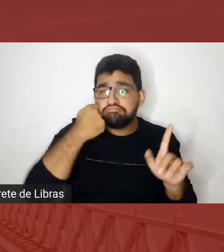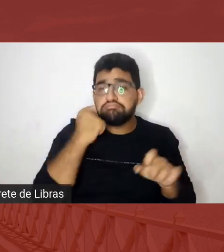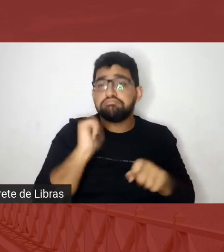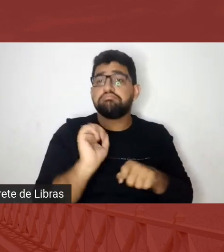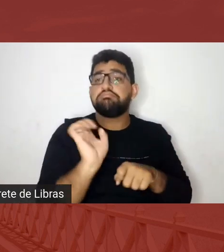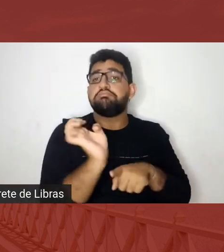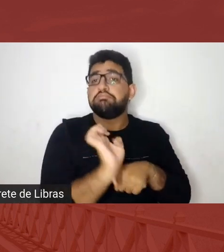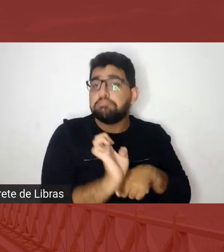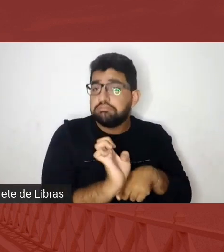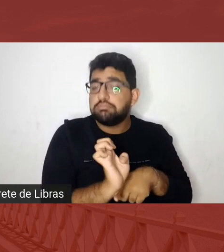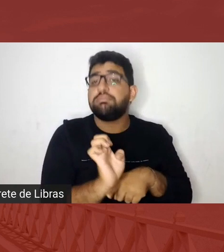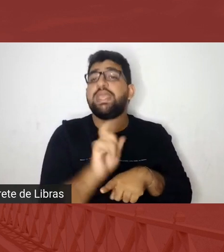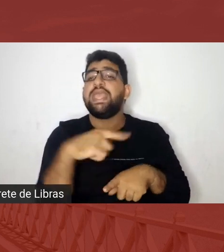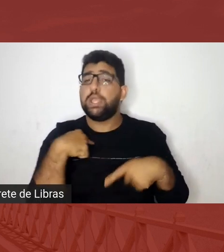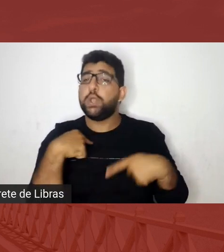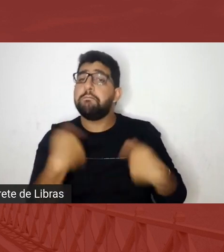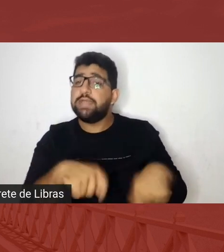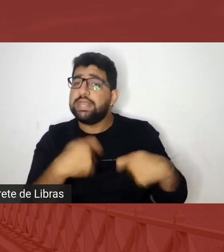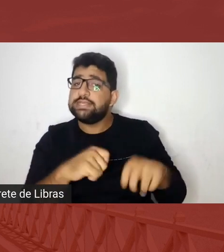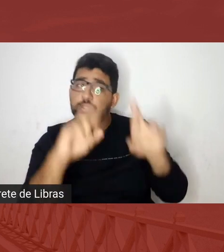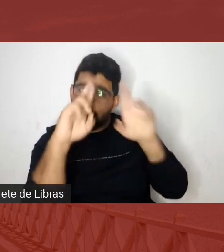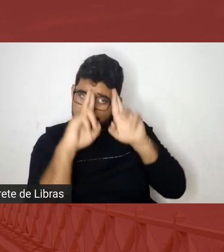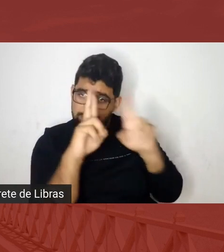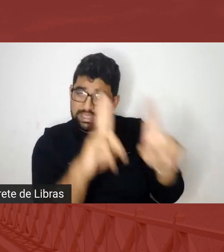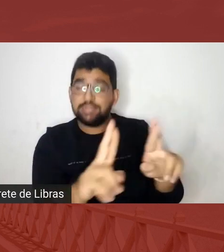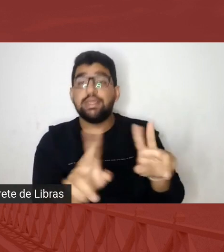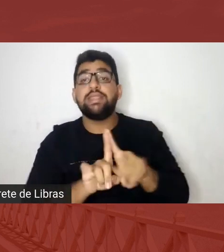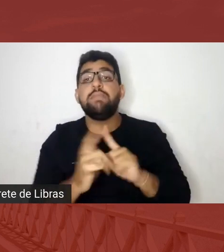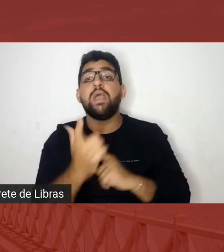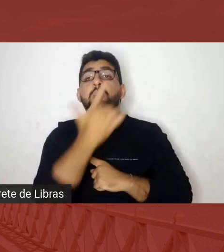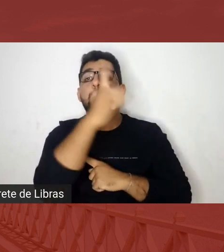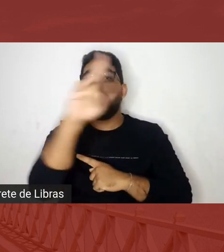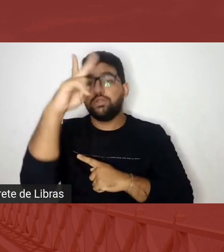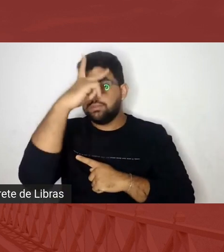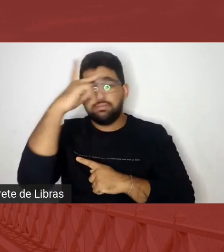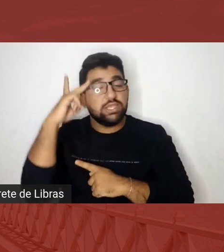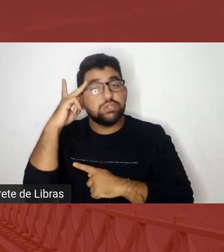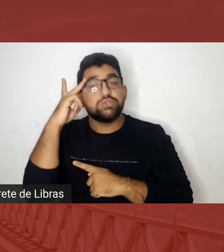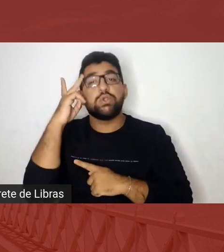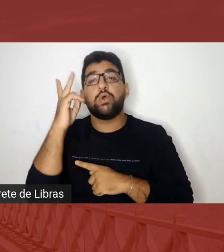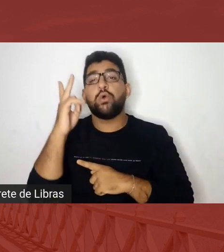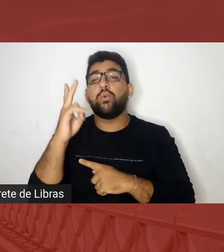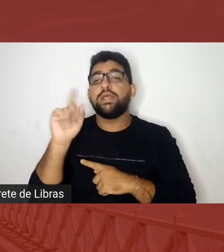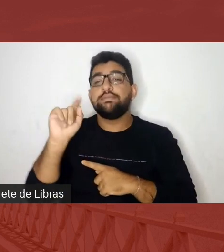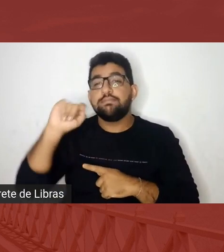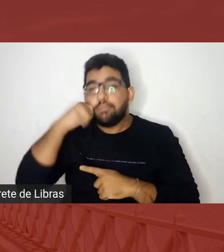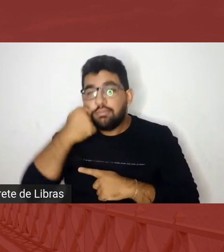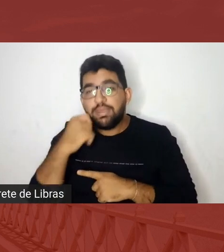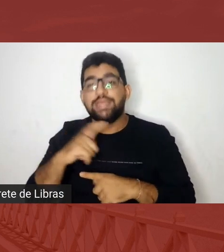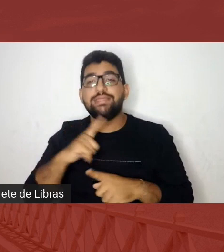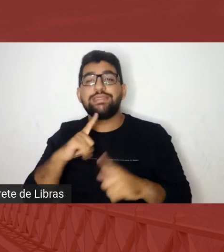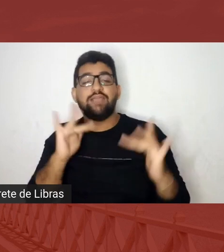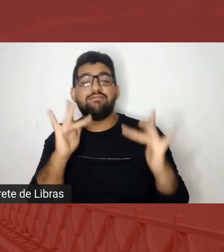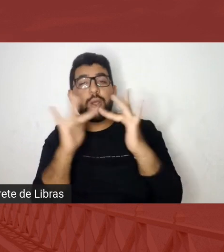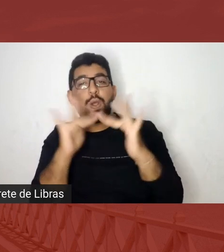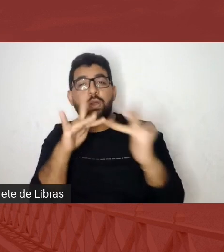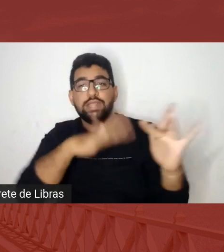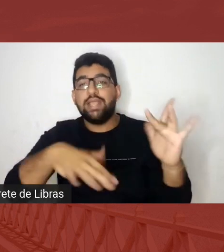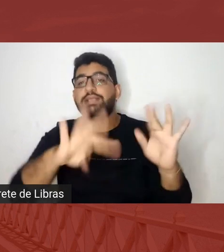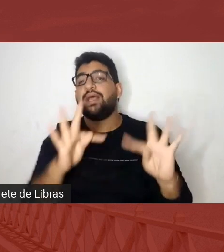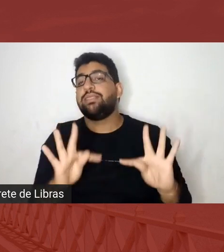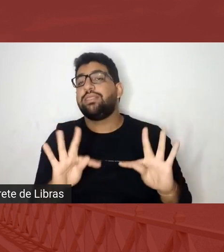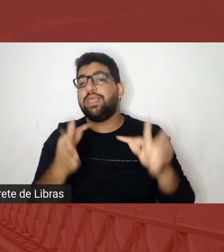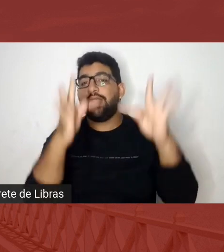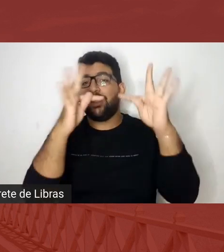vez mais outras pessoas pretas tenham acesso a essas tecnologias de desenvolvimento para que a gente possa